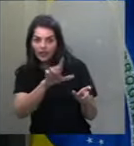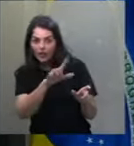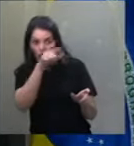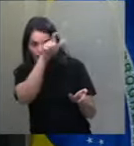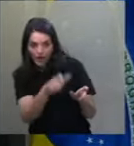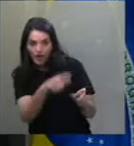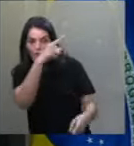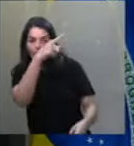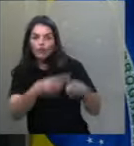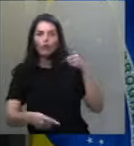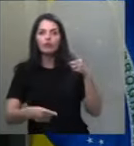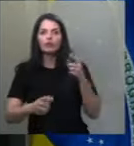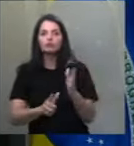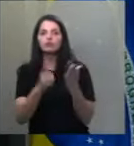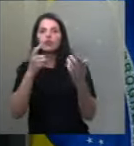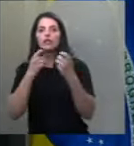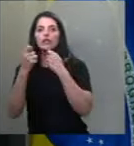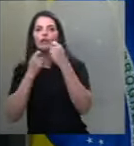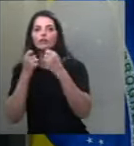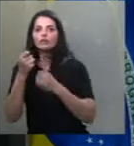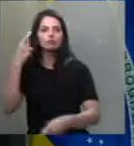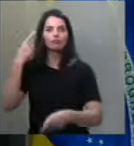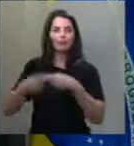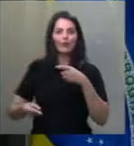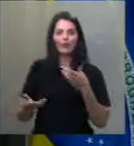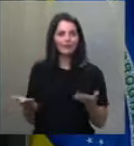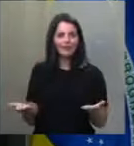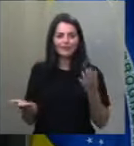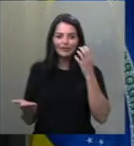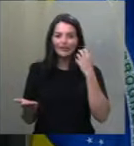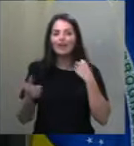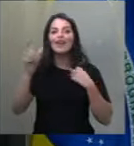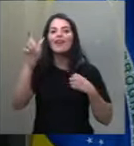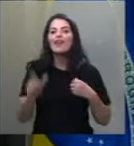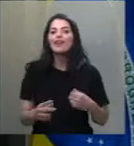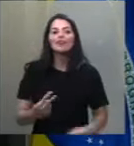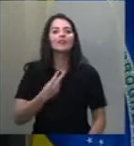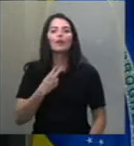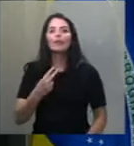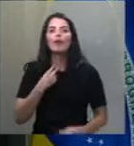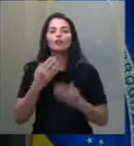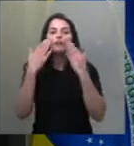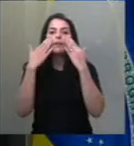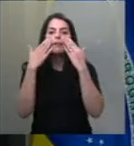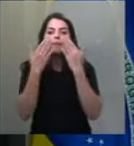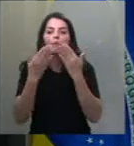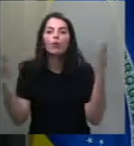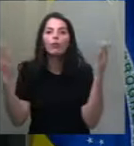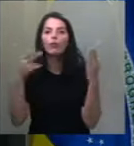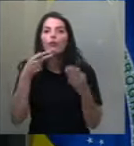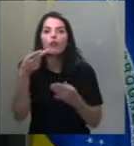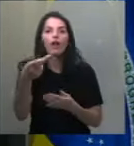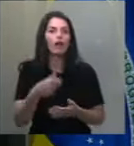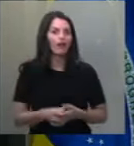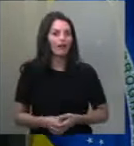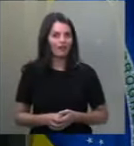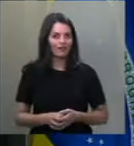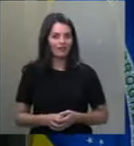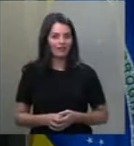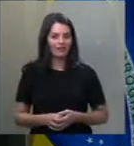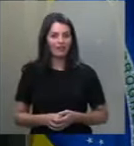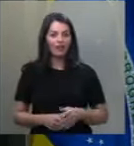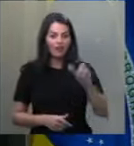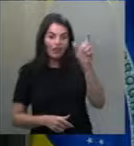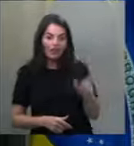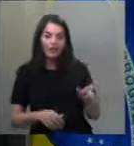de dar entrevista e se manifestar publicamente. Daqui a pouco pode